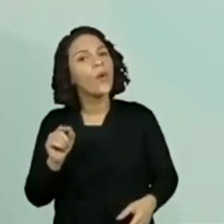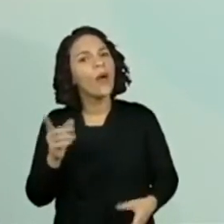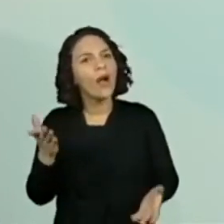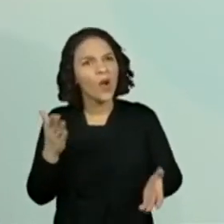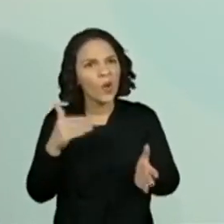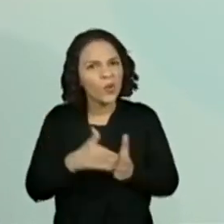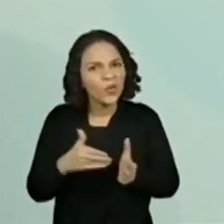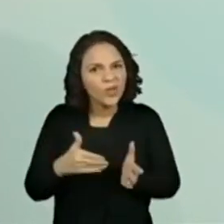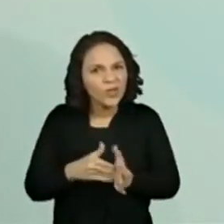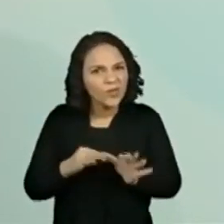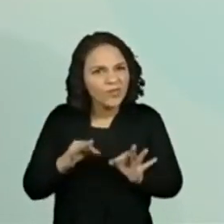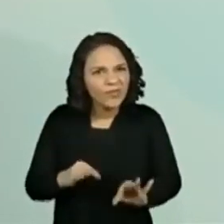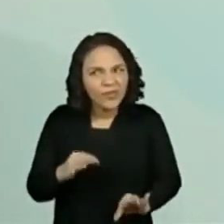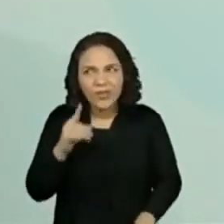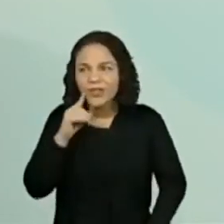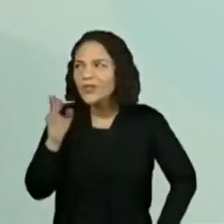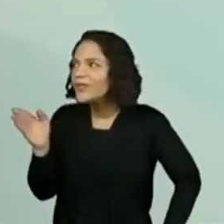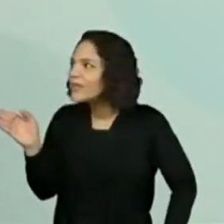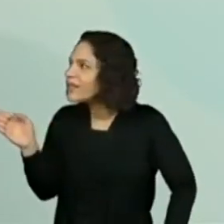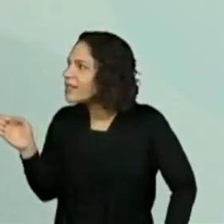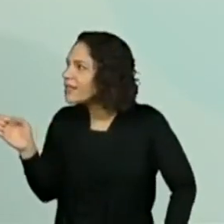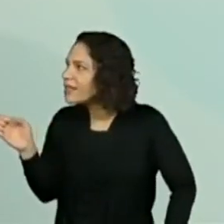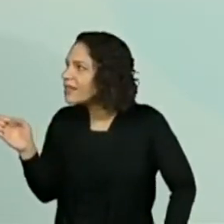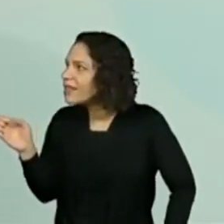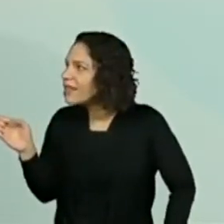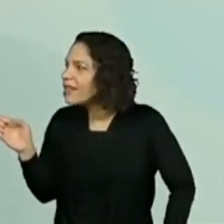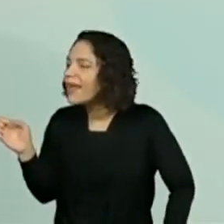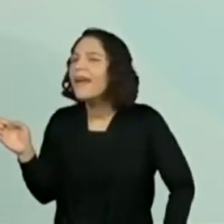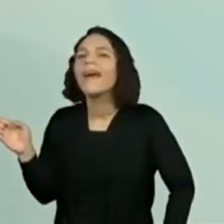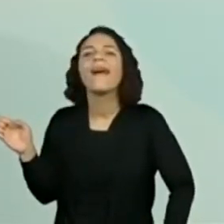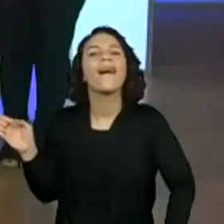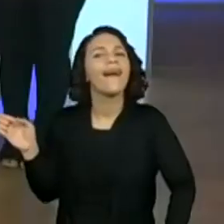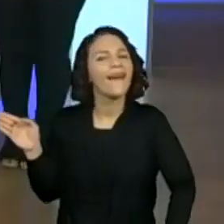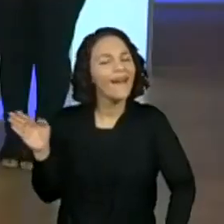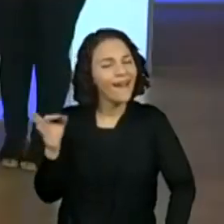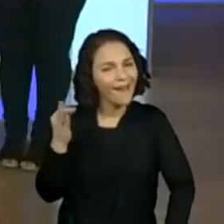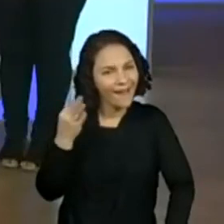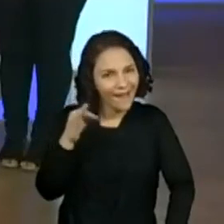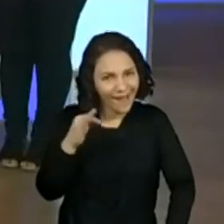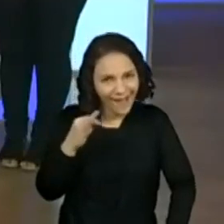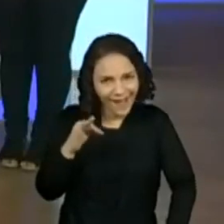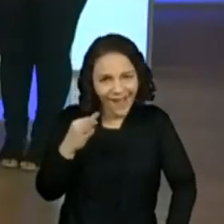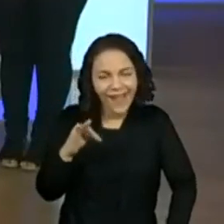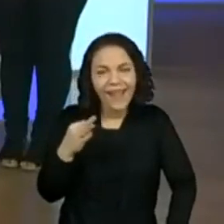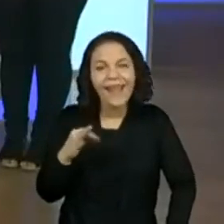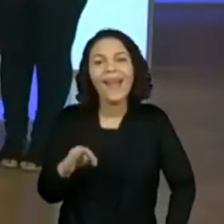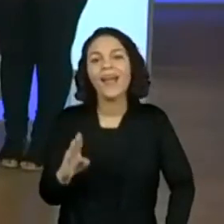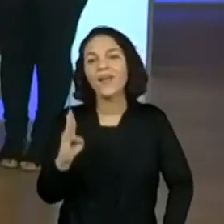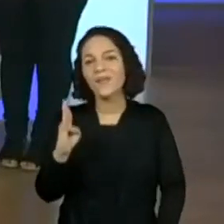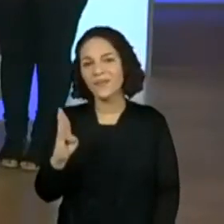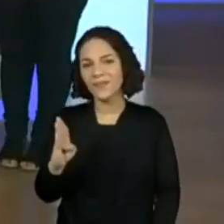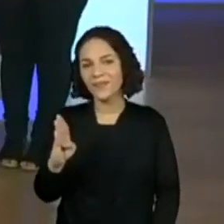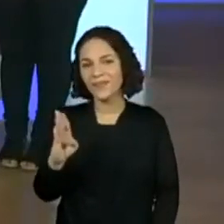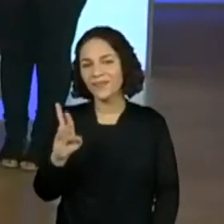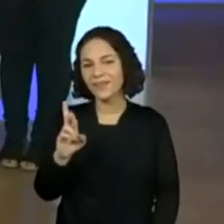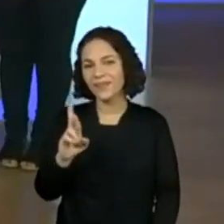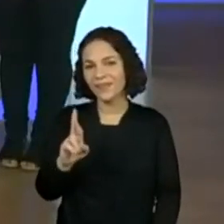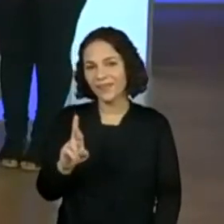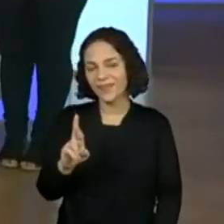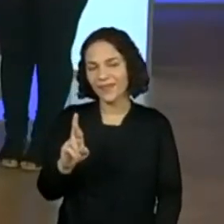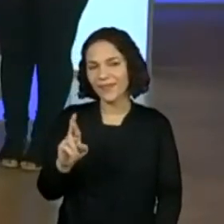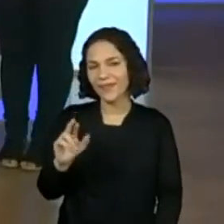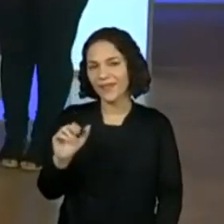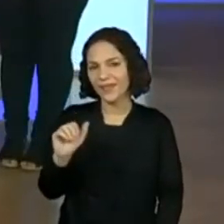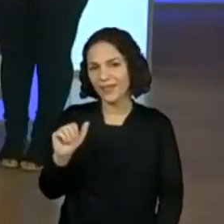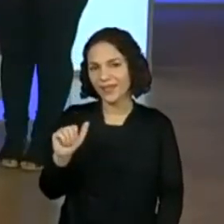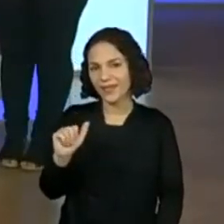é o último que está escrito Branca de Neve? O pessoal de casa já está lá comentando que é a última opção. Começa com B